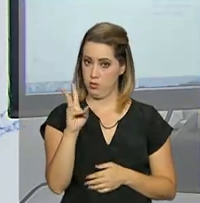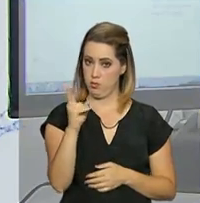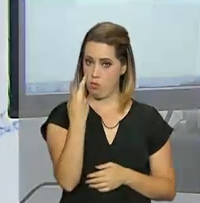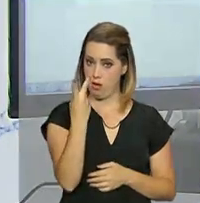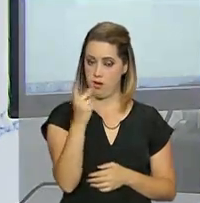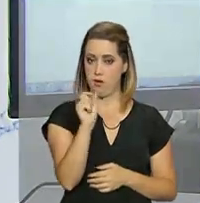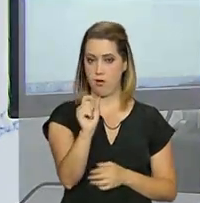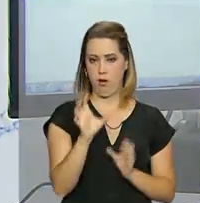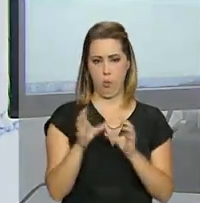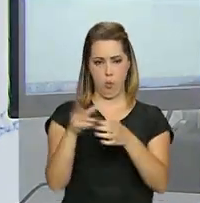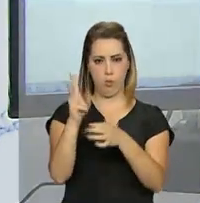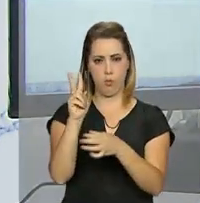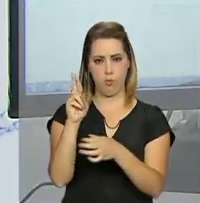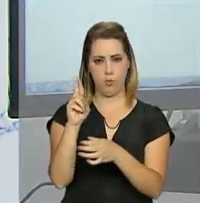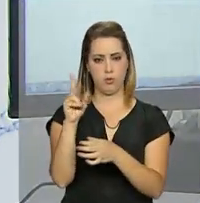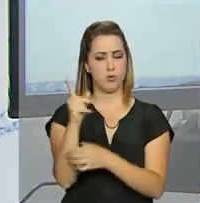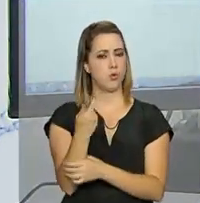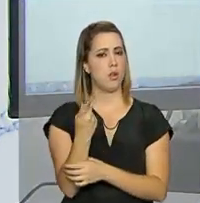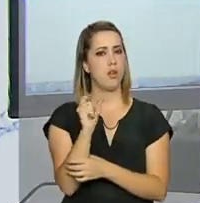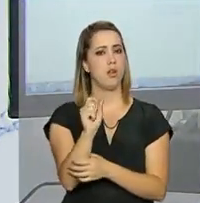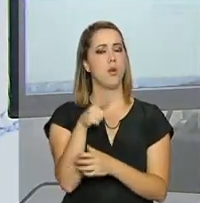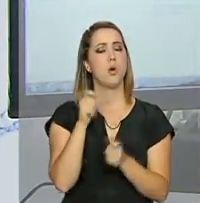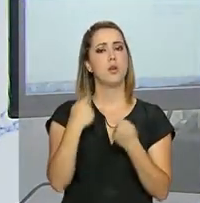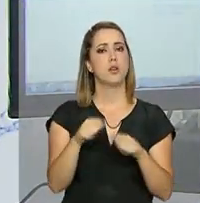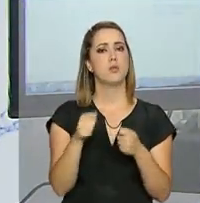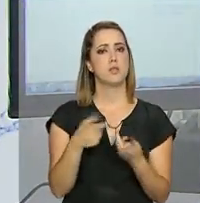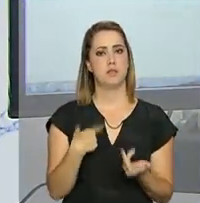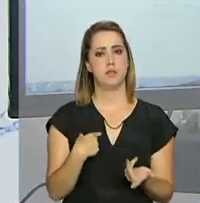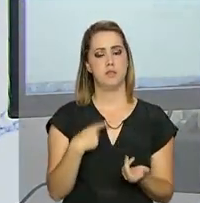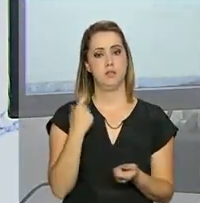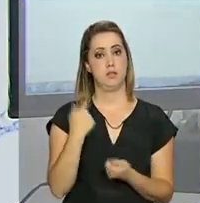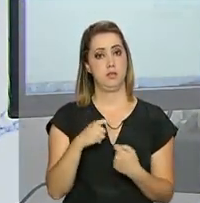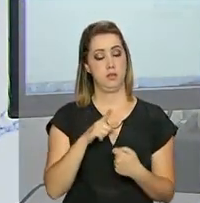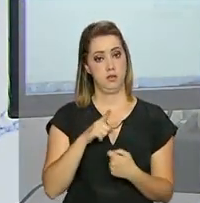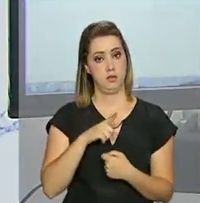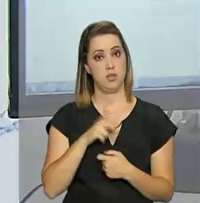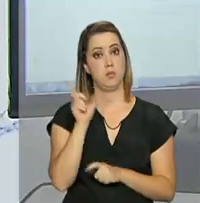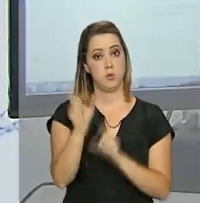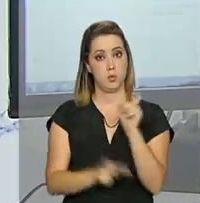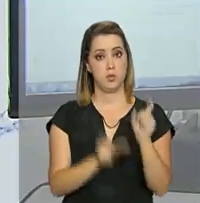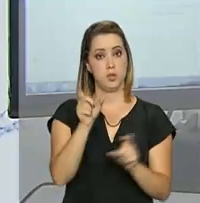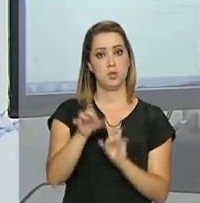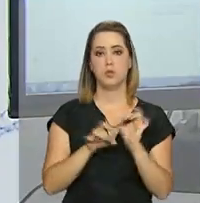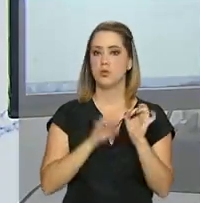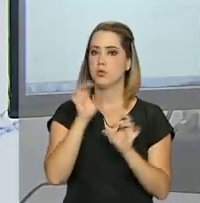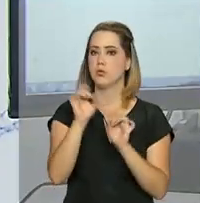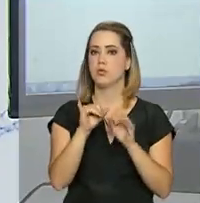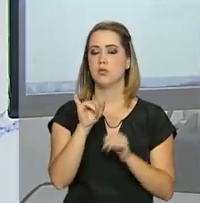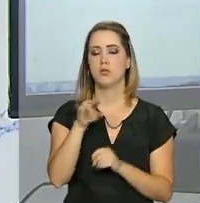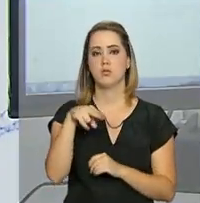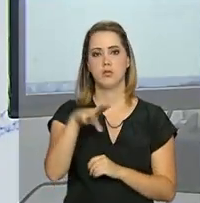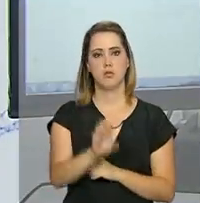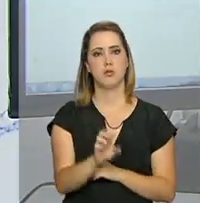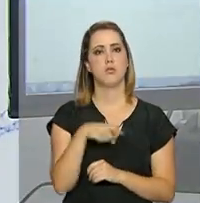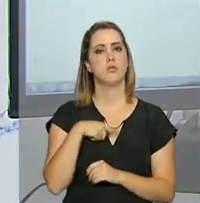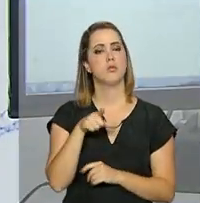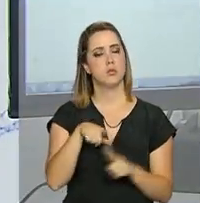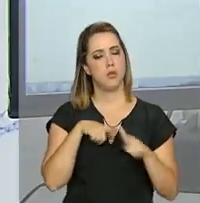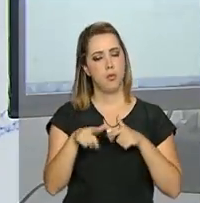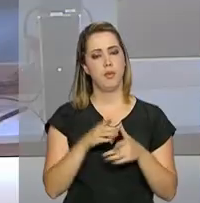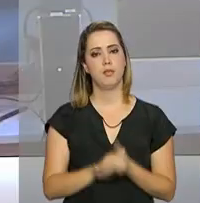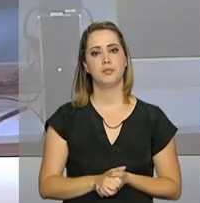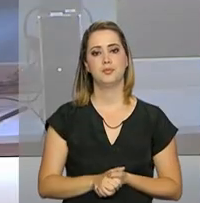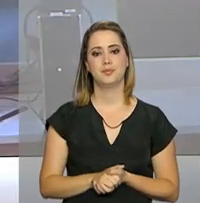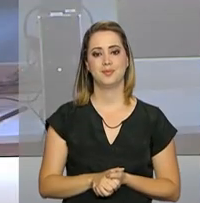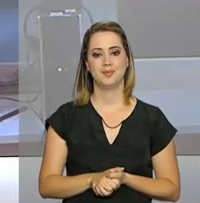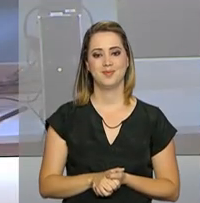detalhes de o o empregador precisa. Então, nós temos profissionais especializados no CINE para fazer também esse tipo de trabalho.